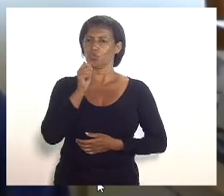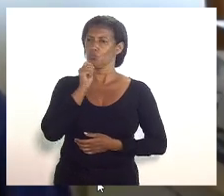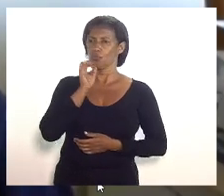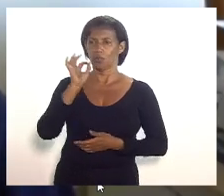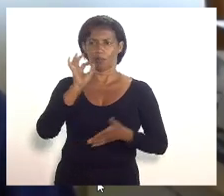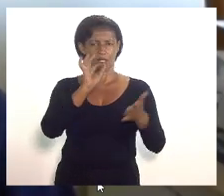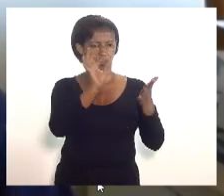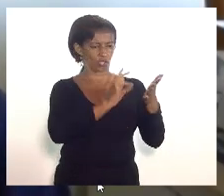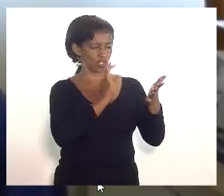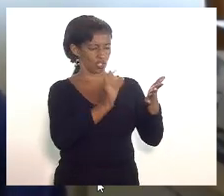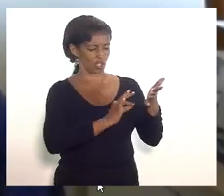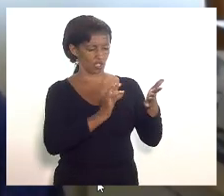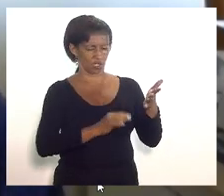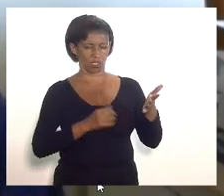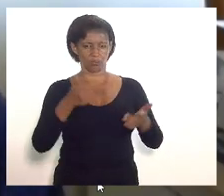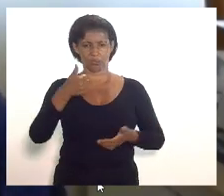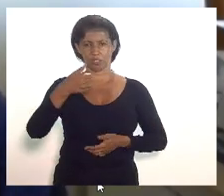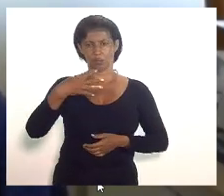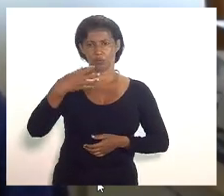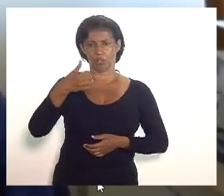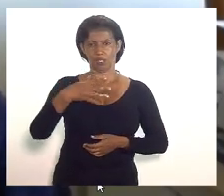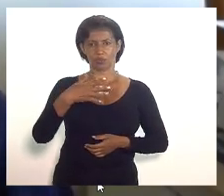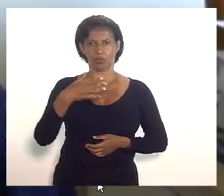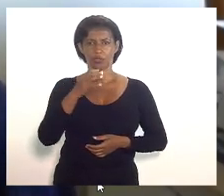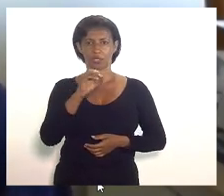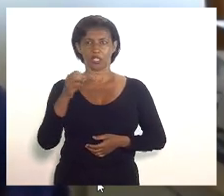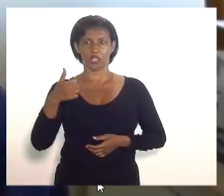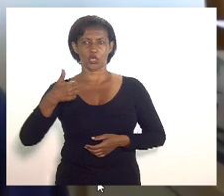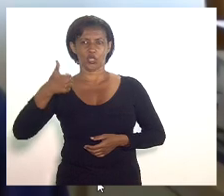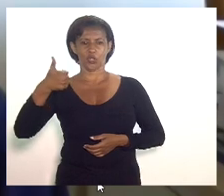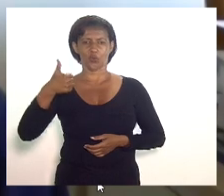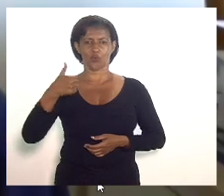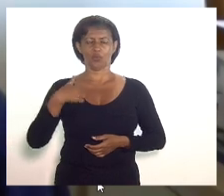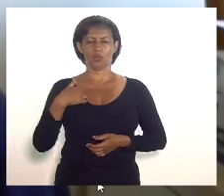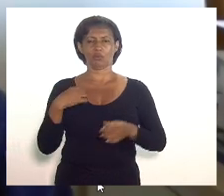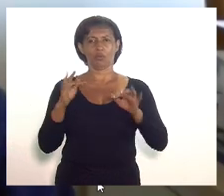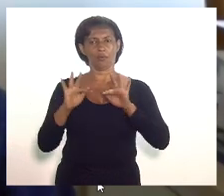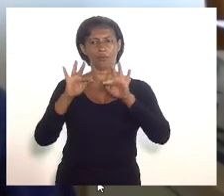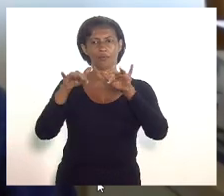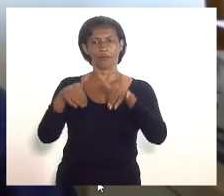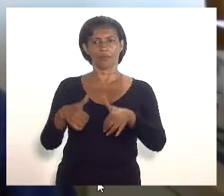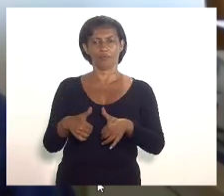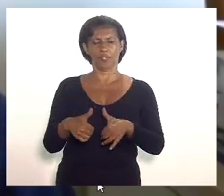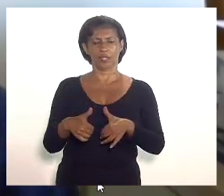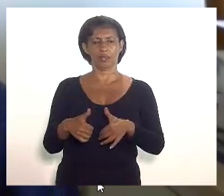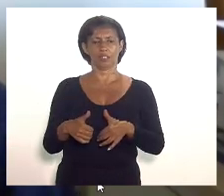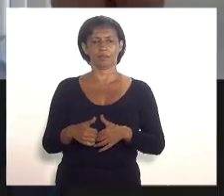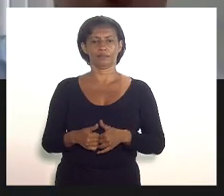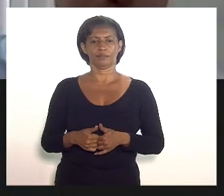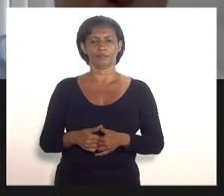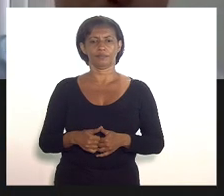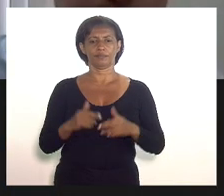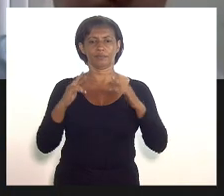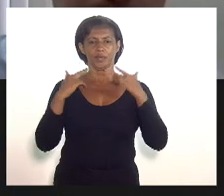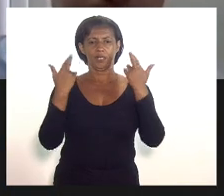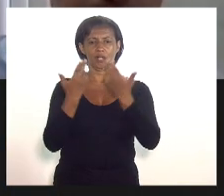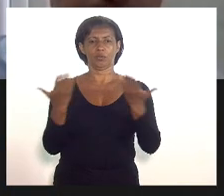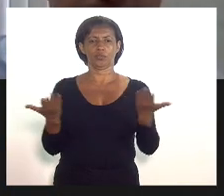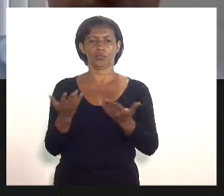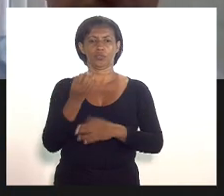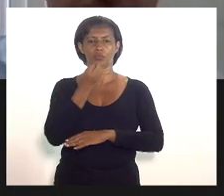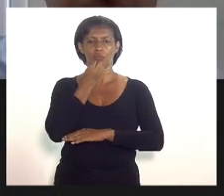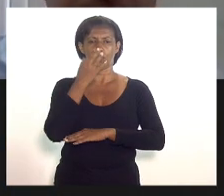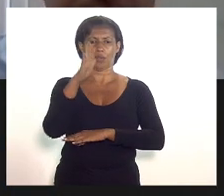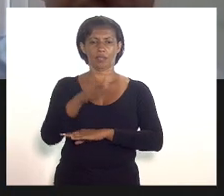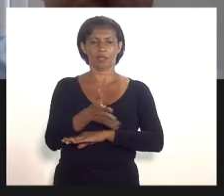inscritos são 14 horas e um minuto e dou por encerrada a sessão de hoje tenham todos uma boa